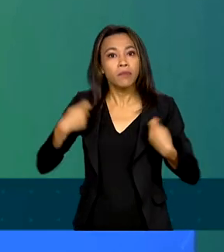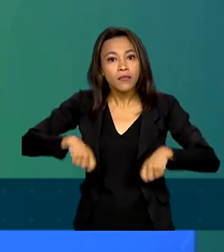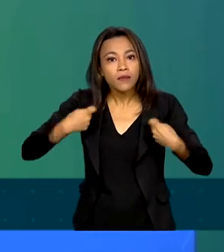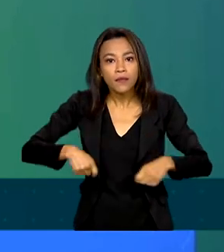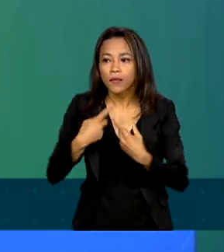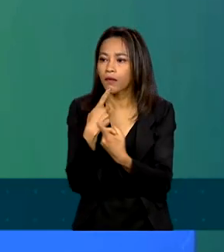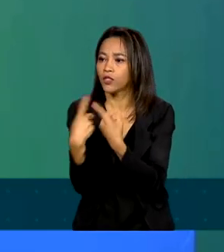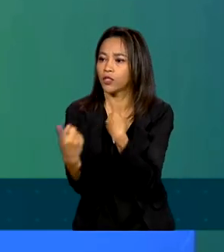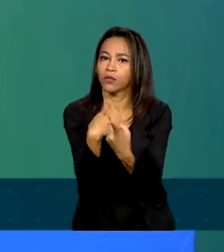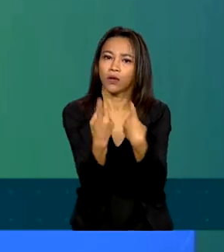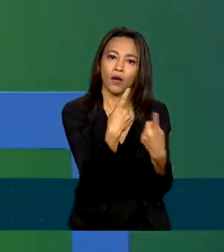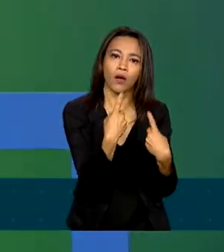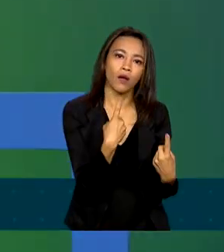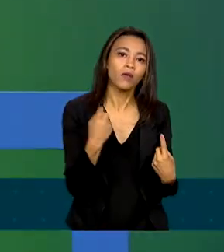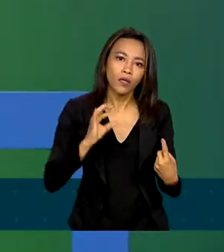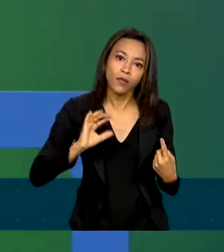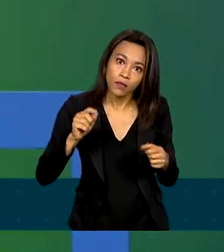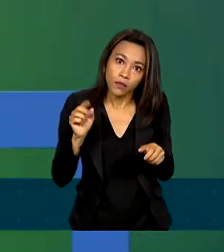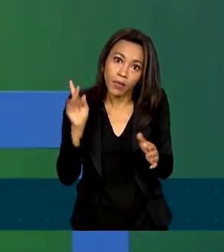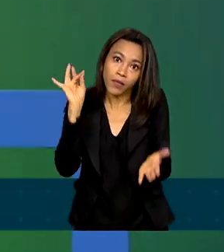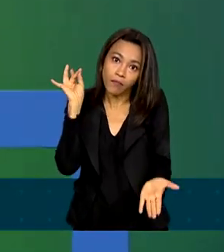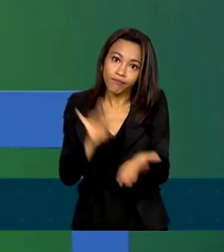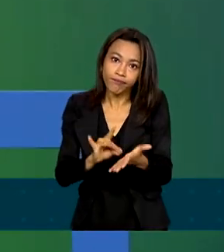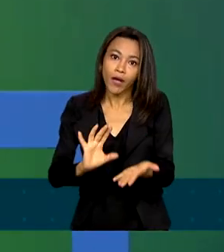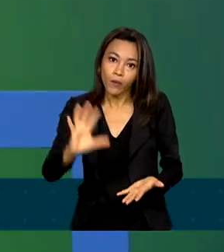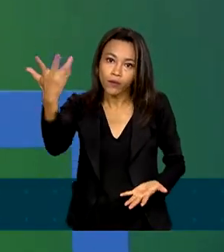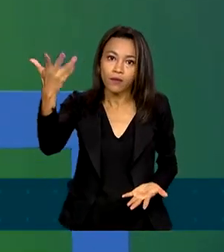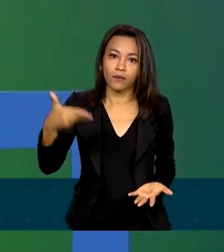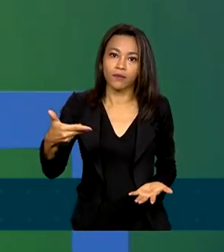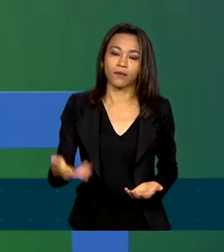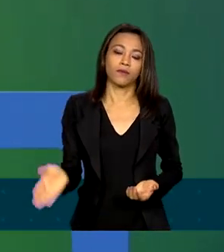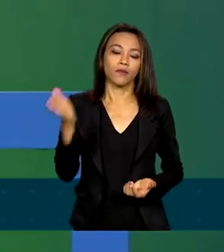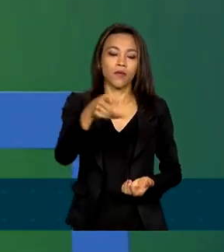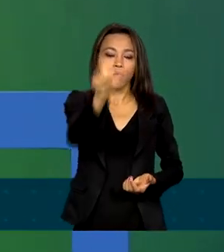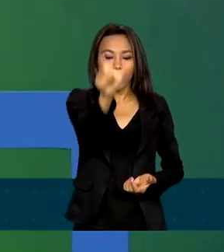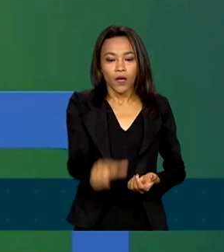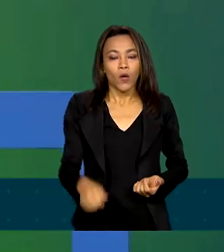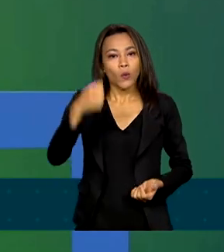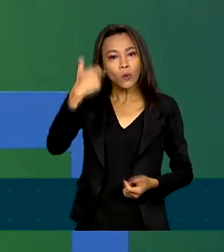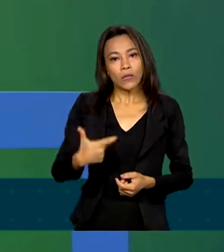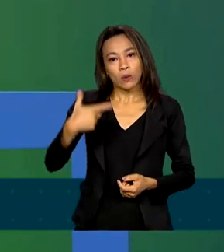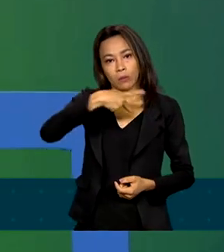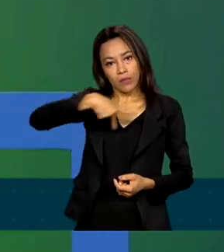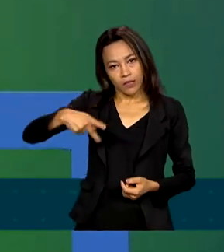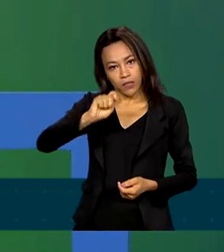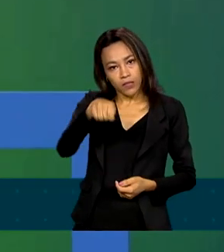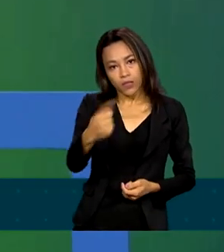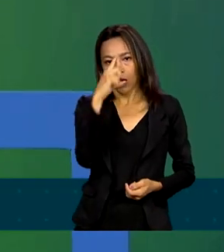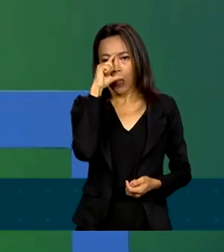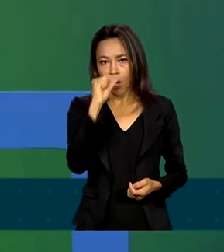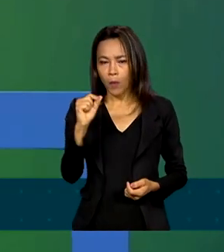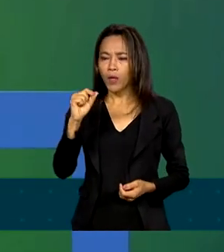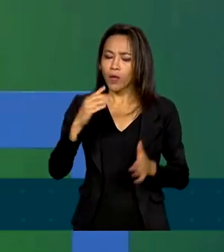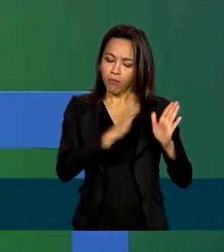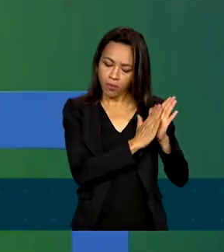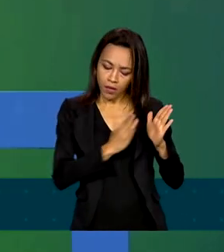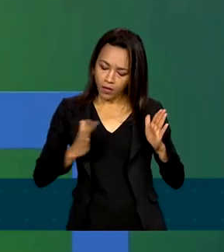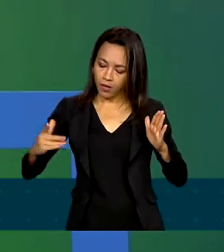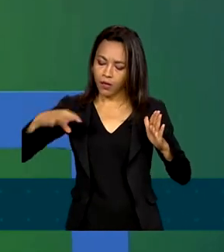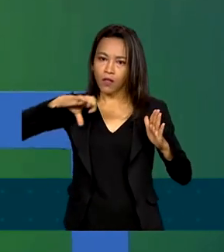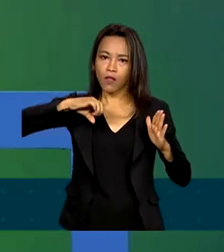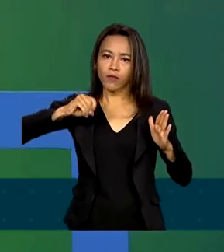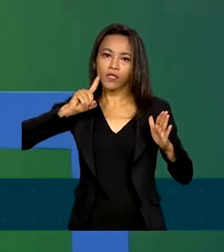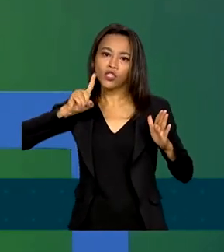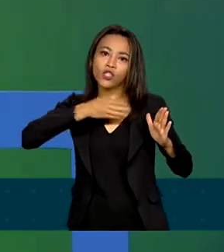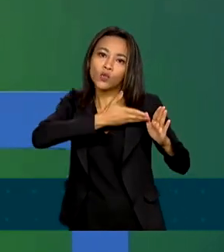diálogo, mas com execução. O vice-presidente Geraldo Alckmin disse que em quase 90 dias de governo já houve